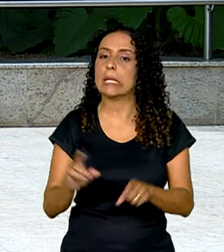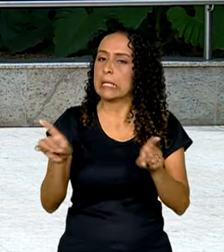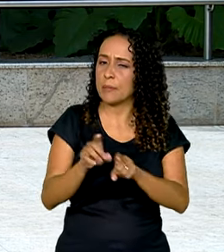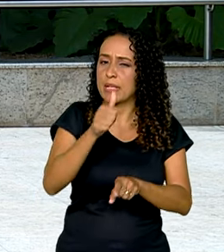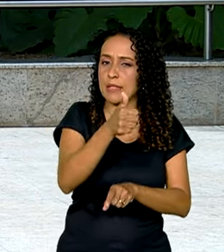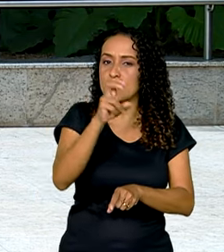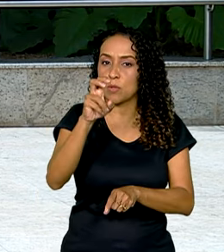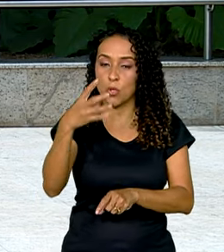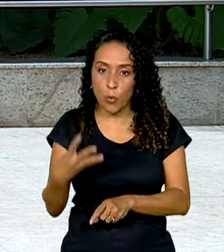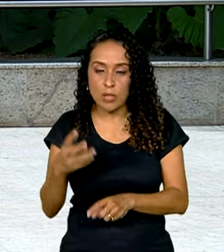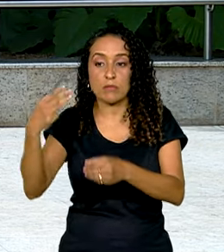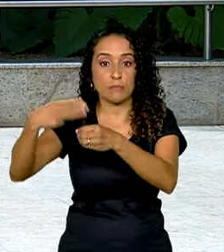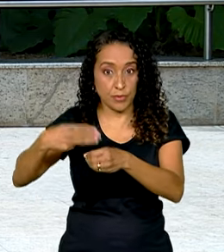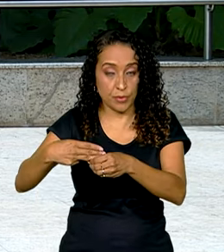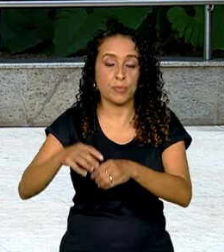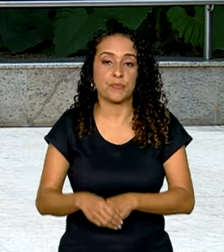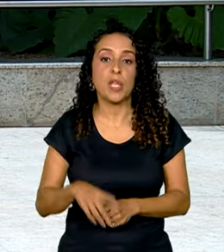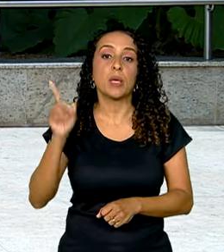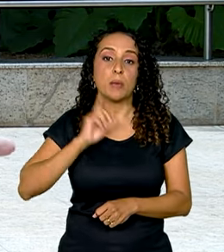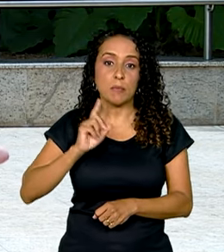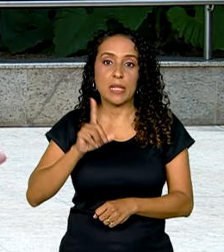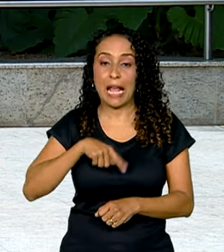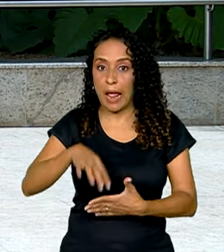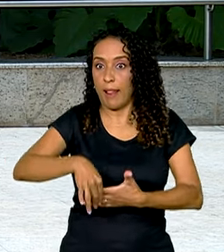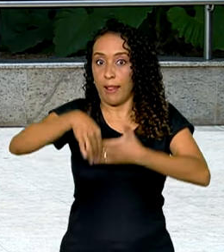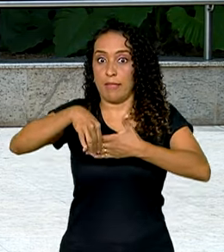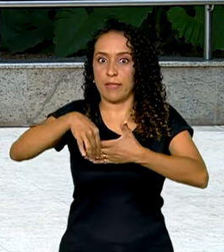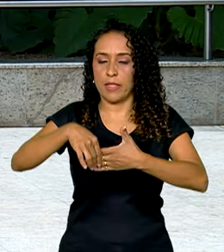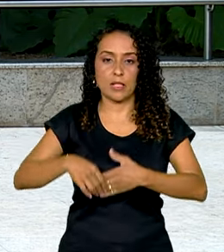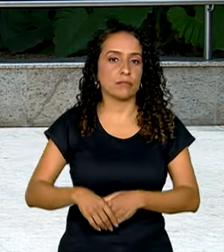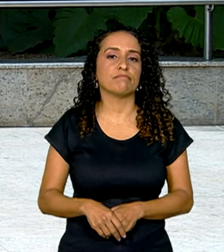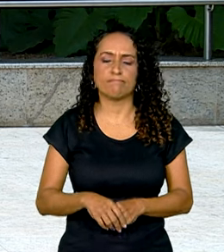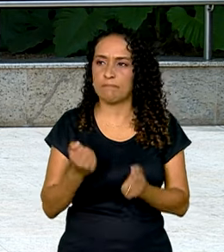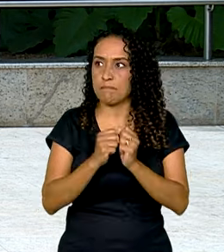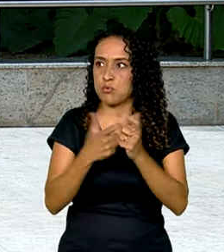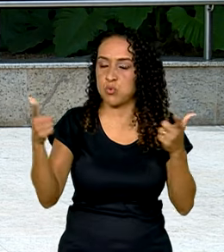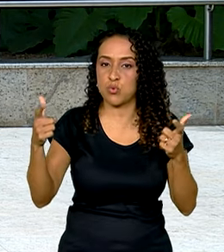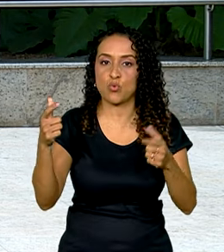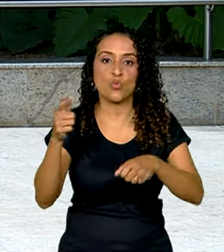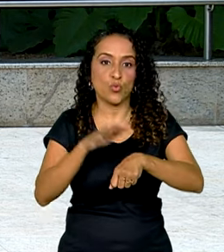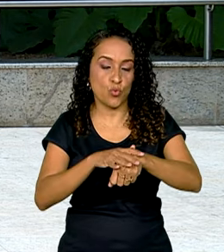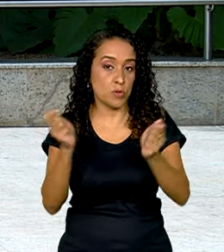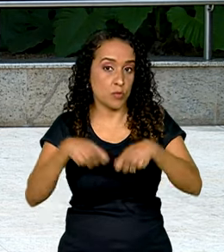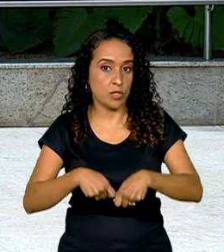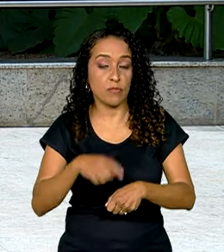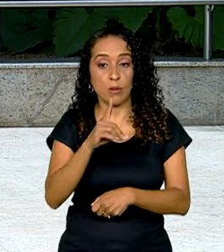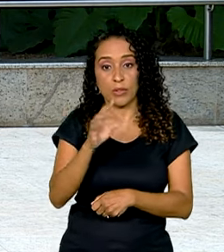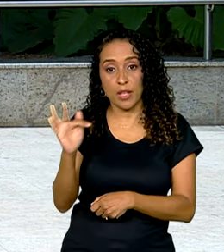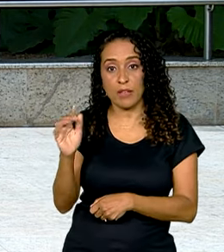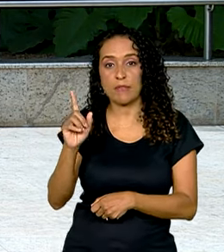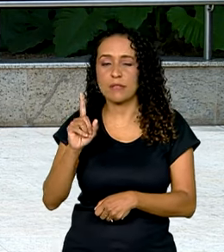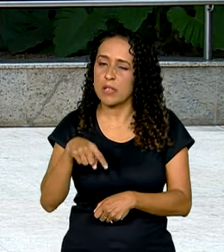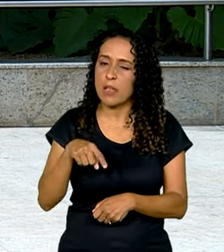154 municípios. Minas Gerais lidera em número absoluto de casos prováveis, enquanto o Distrito Federal